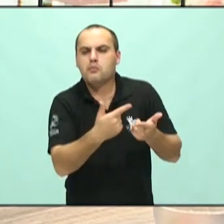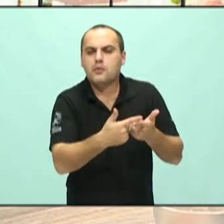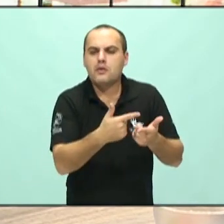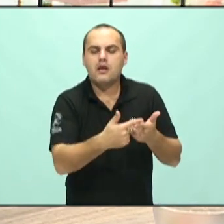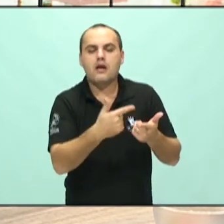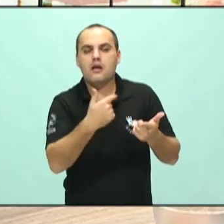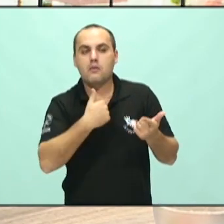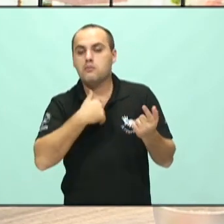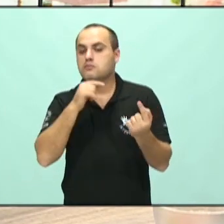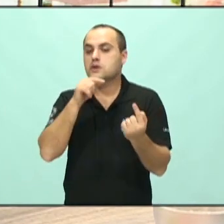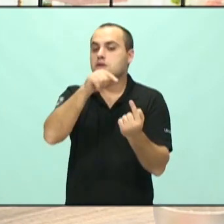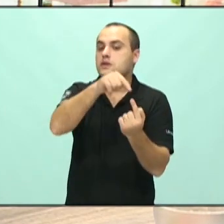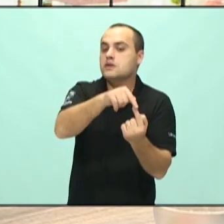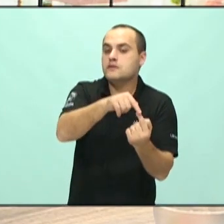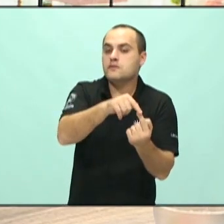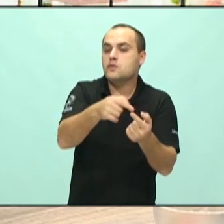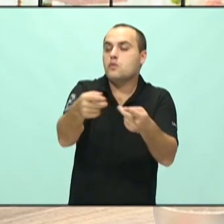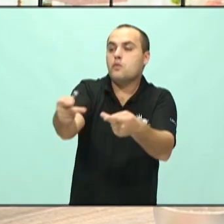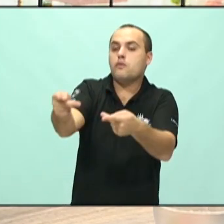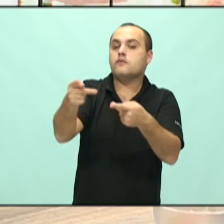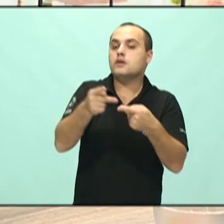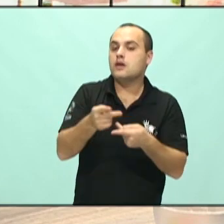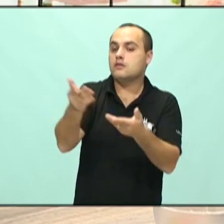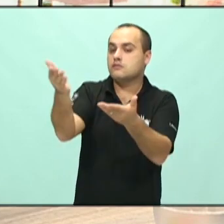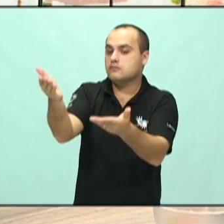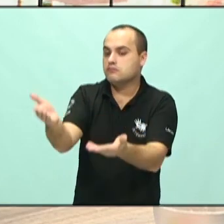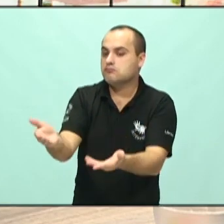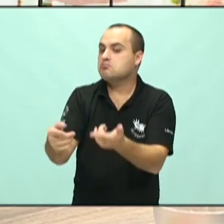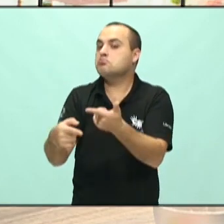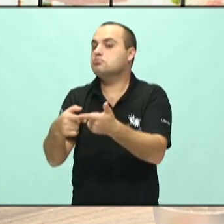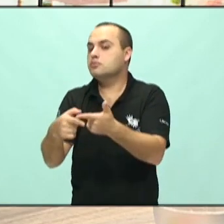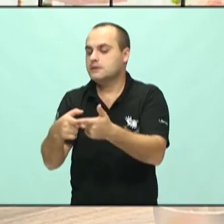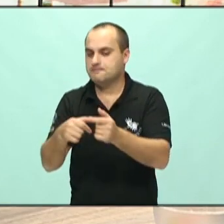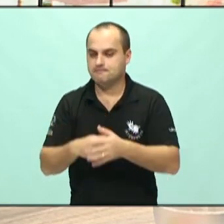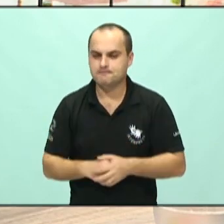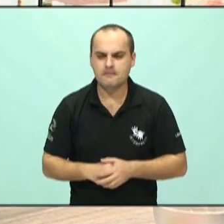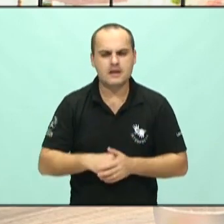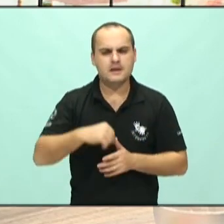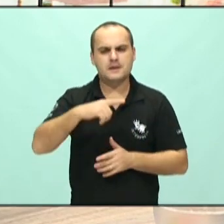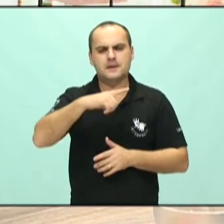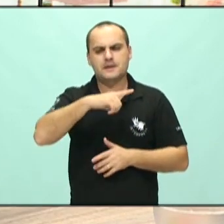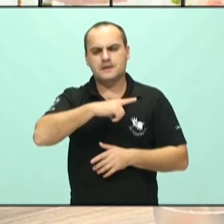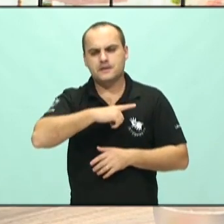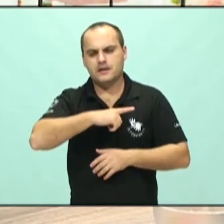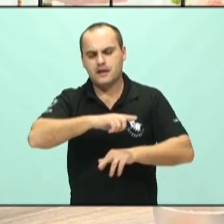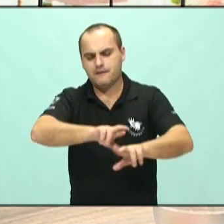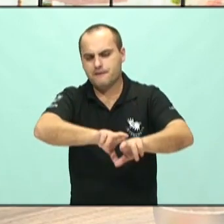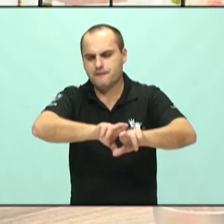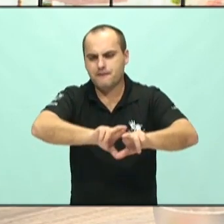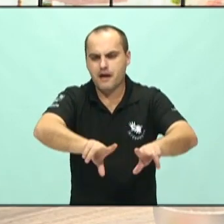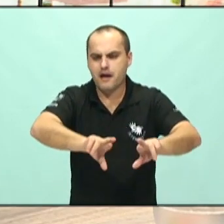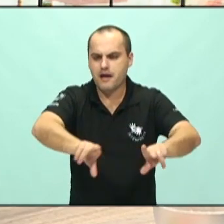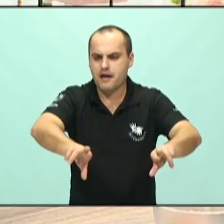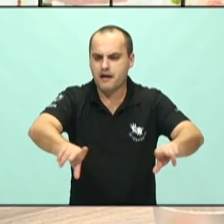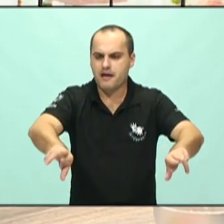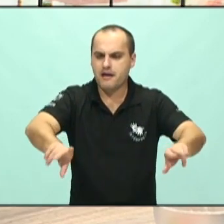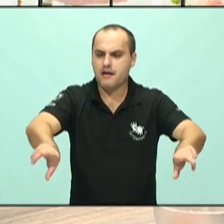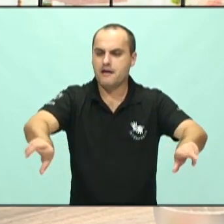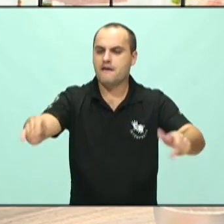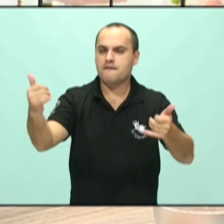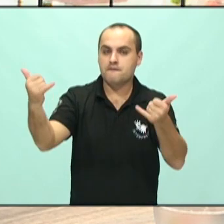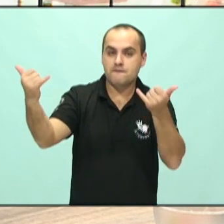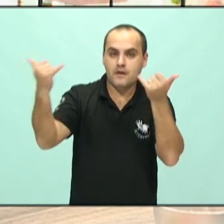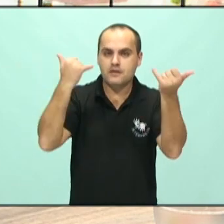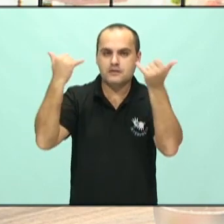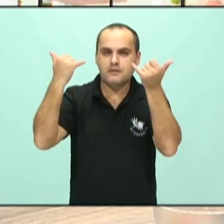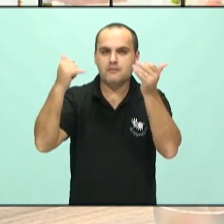a participar desse programa são as inúmeras informações que temos recebido a respeito dos índices